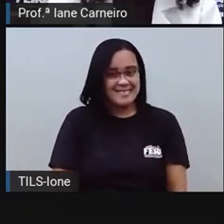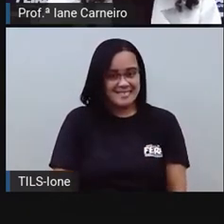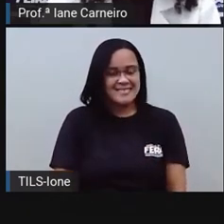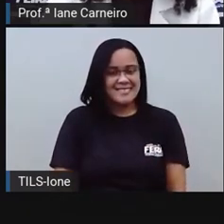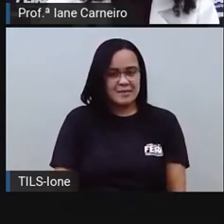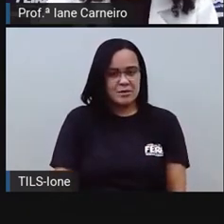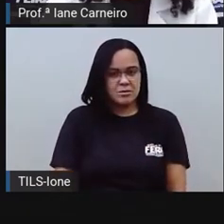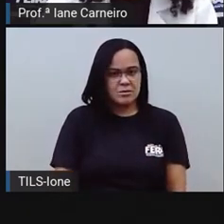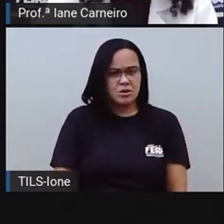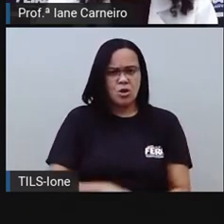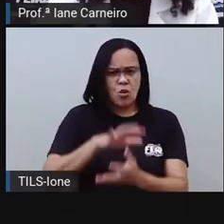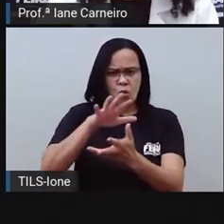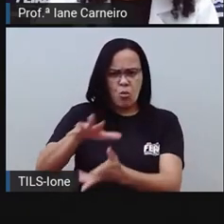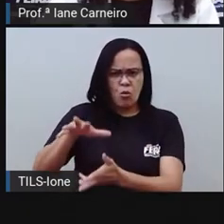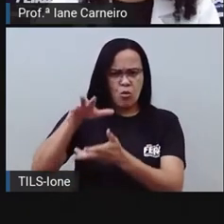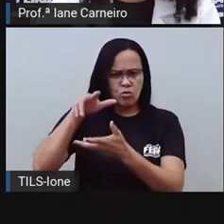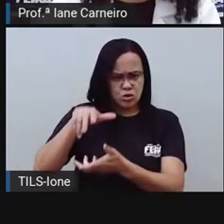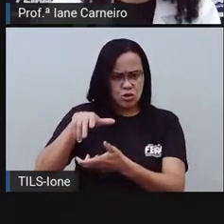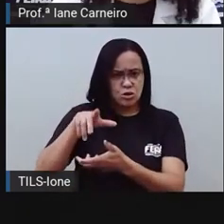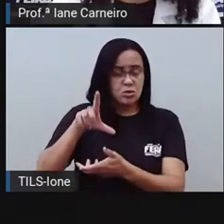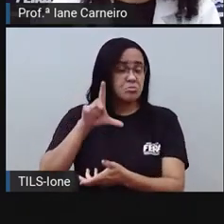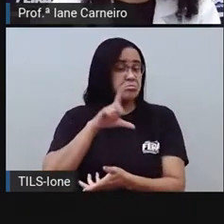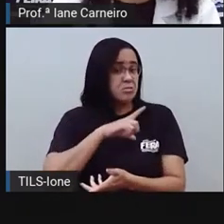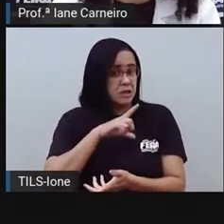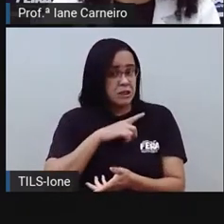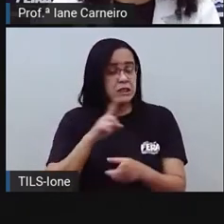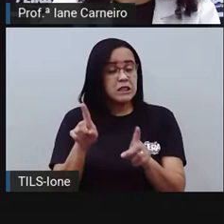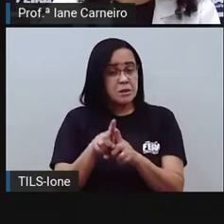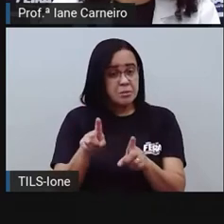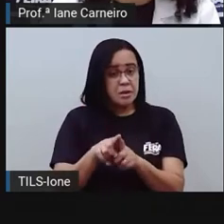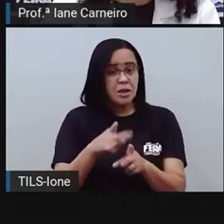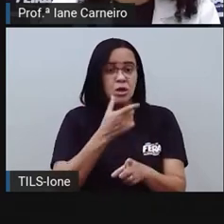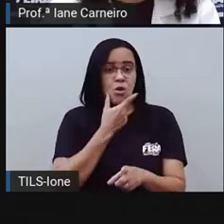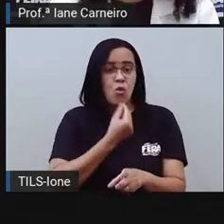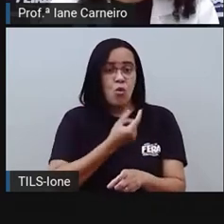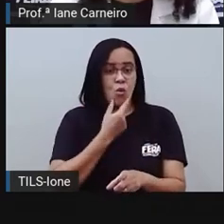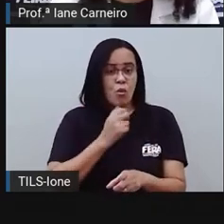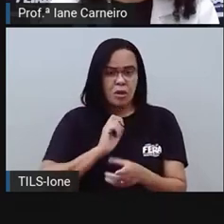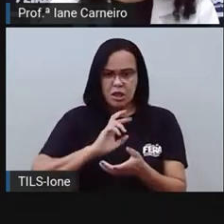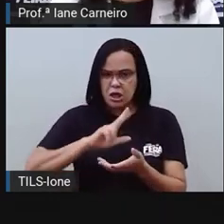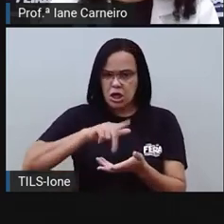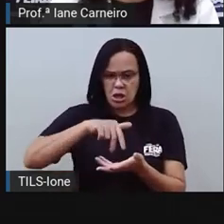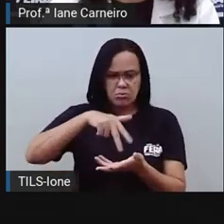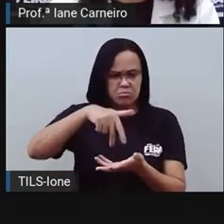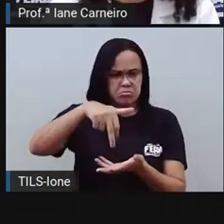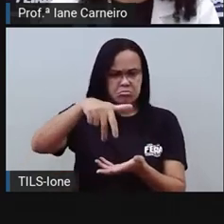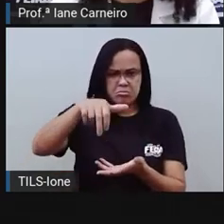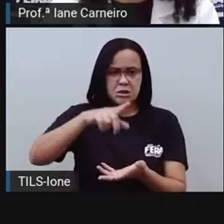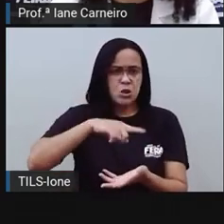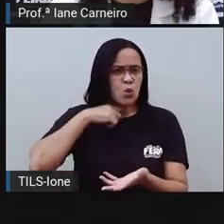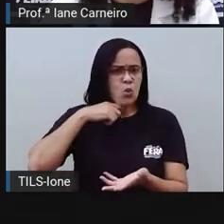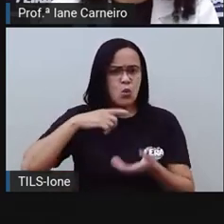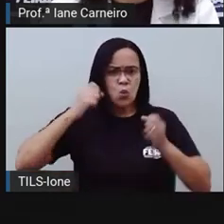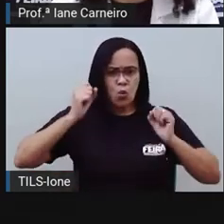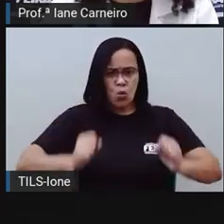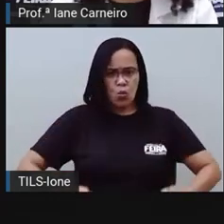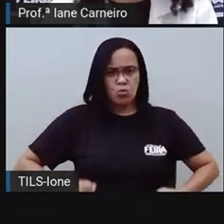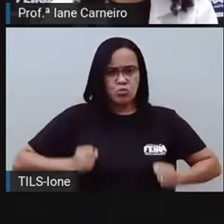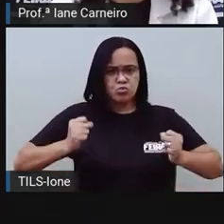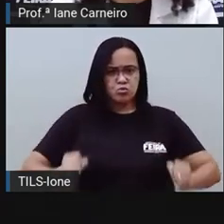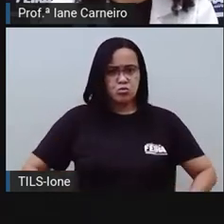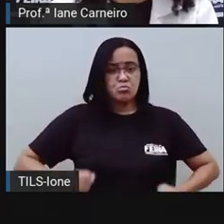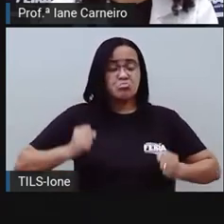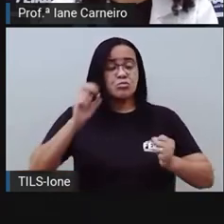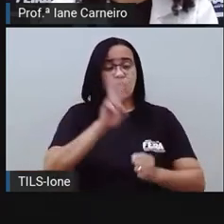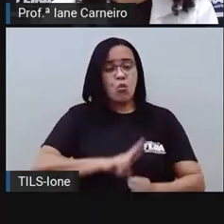No mundinho, viviam alguns homenzinhos que não podiam andar e, por isso, usavam cadeiras de rodas para se